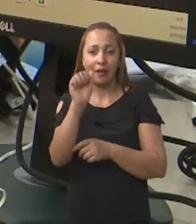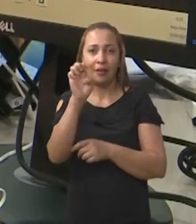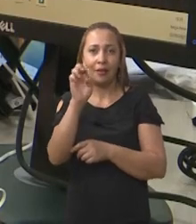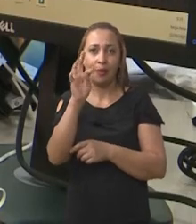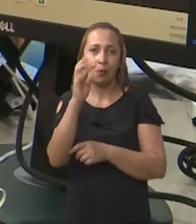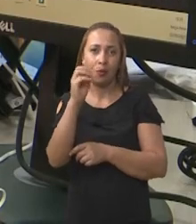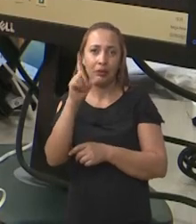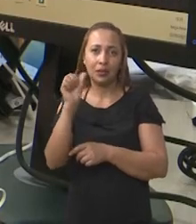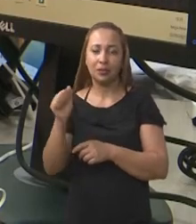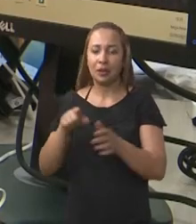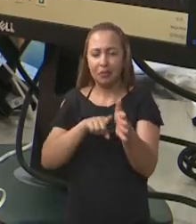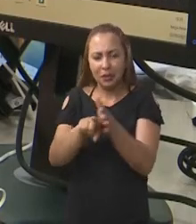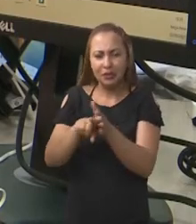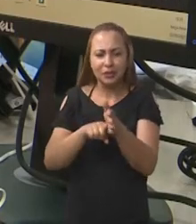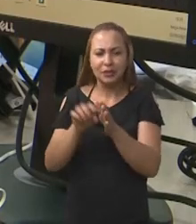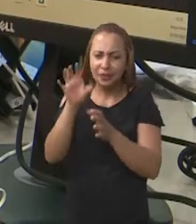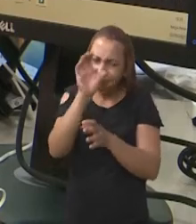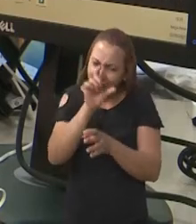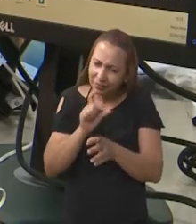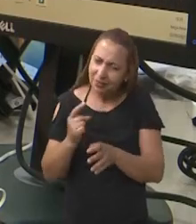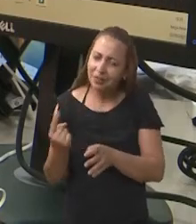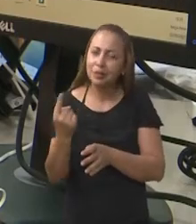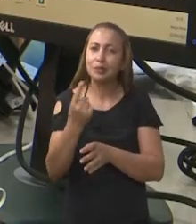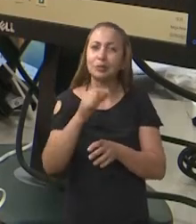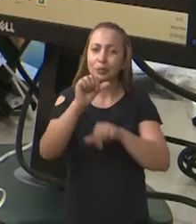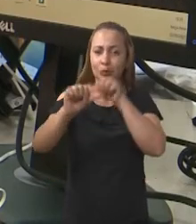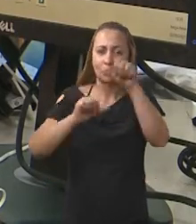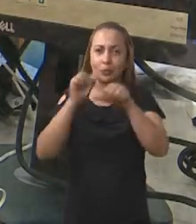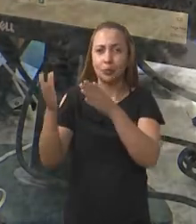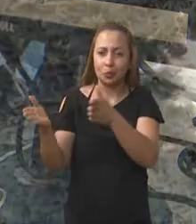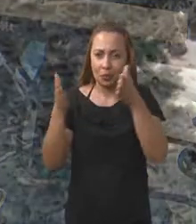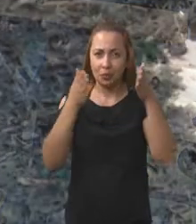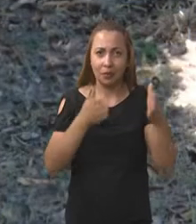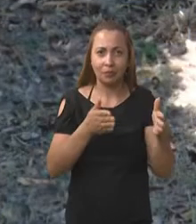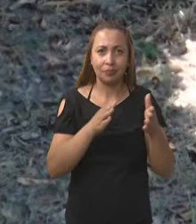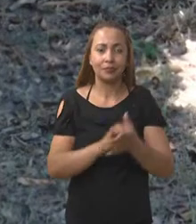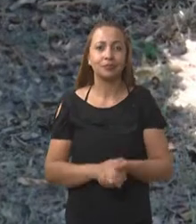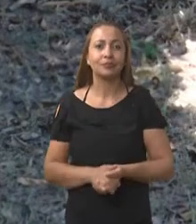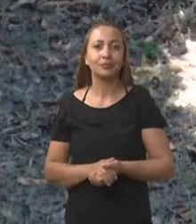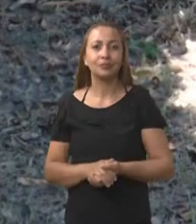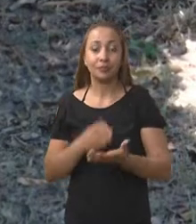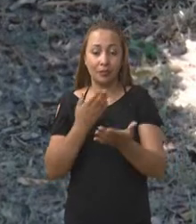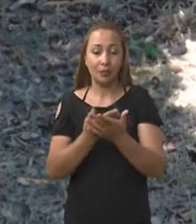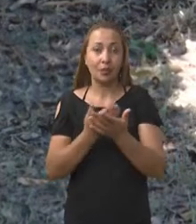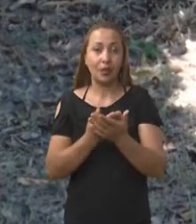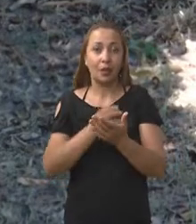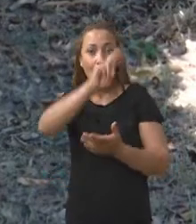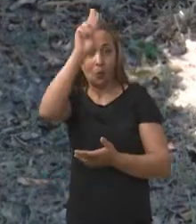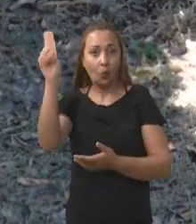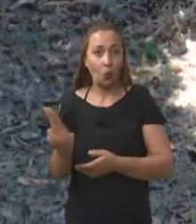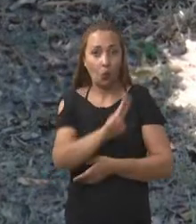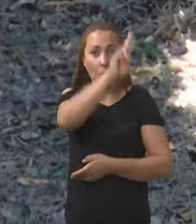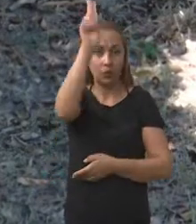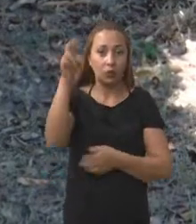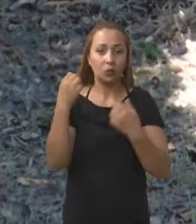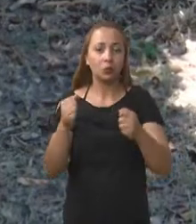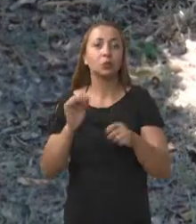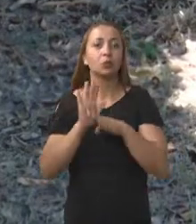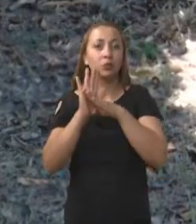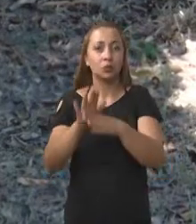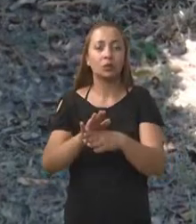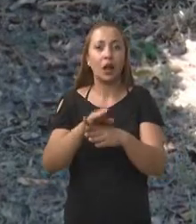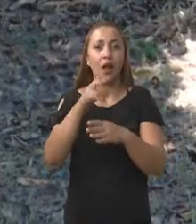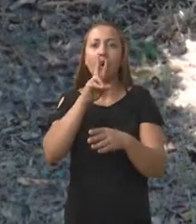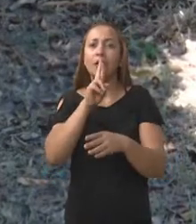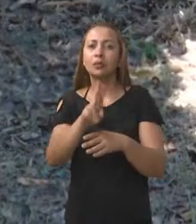de pesquisa, especificamente nessa área, vai ser desenvolvido para cá. Estudar o Universo pode nos ajudar a solucionar